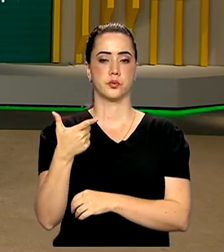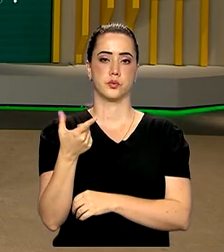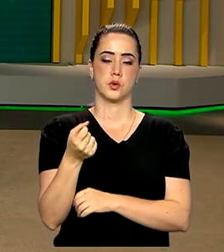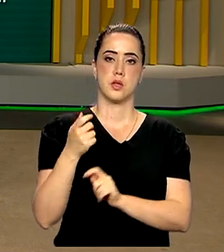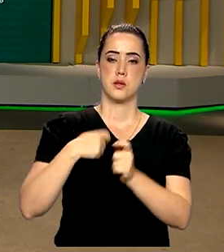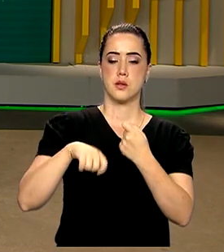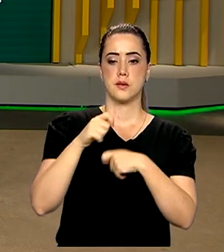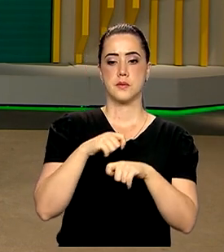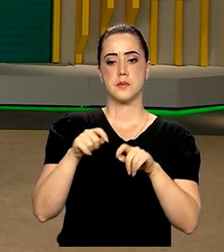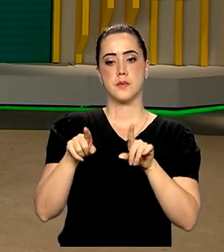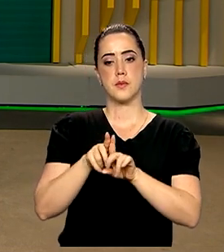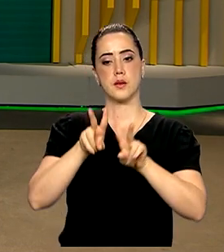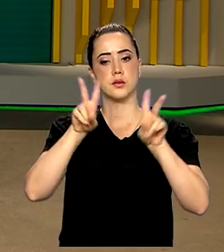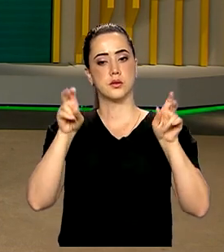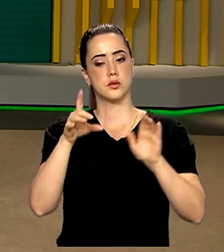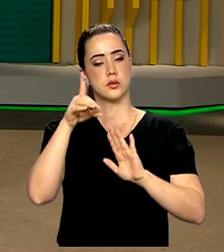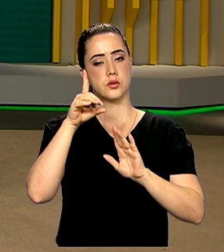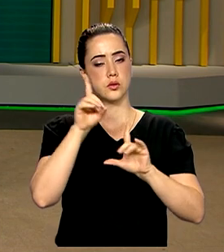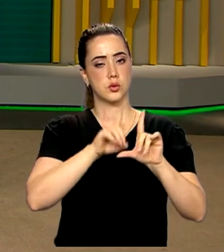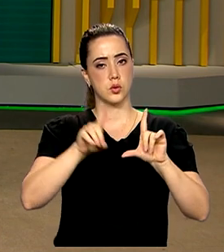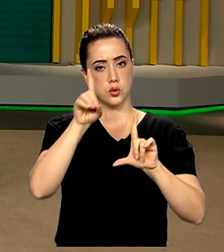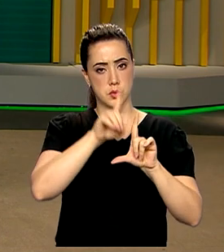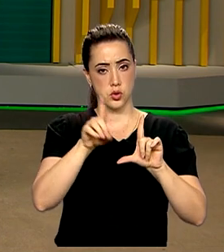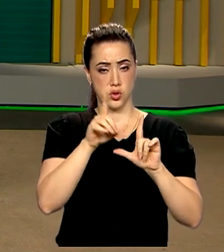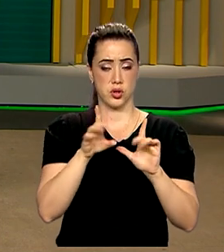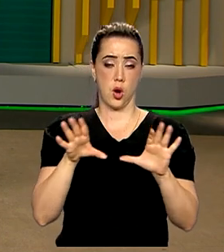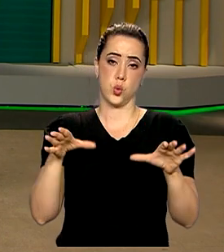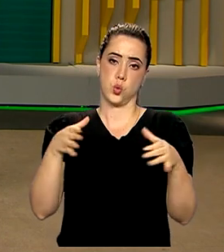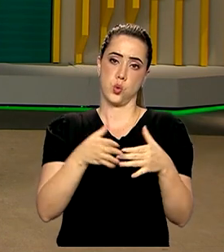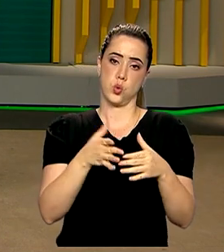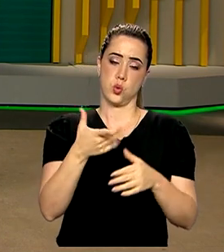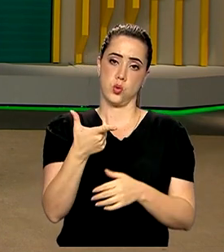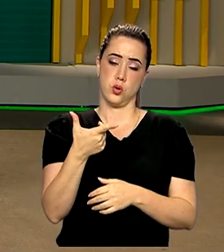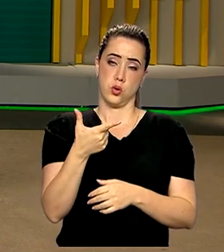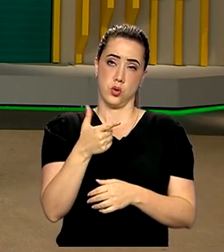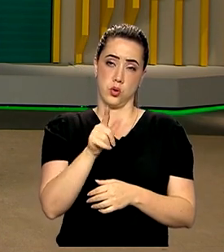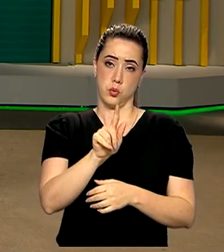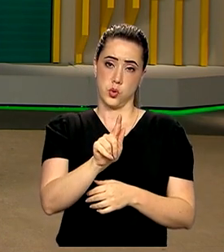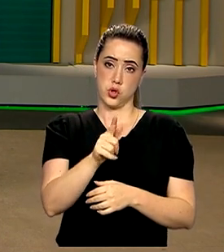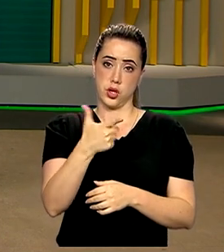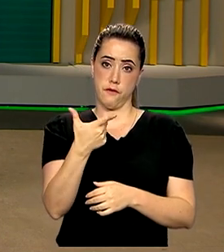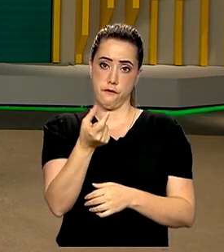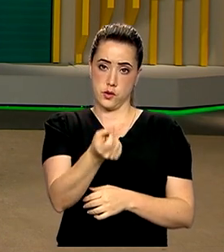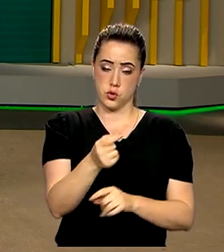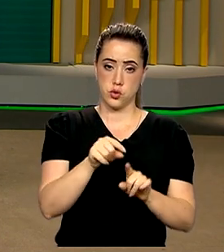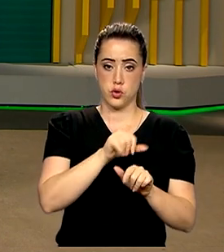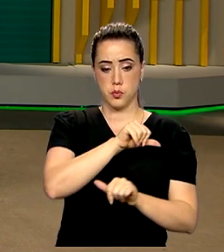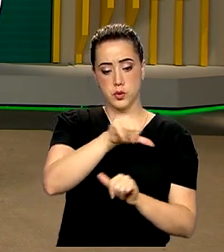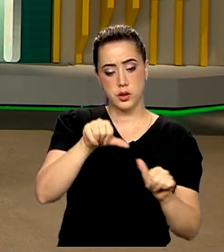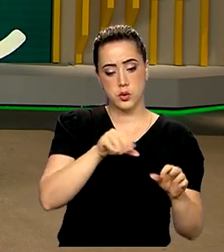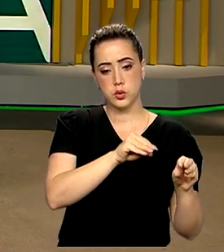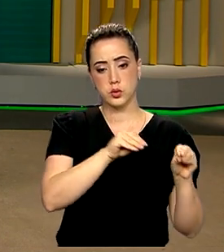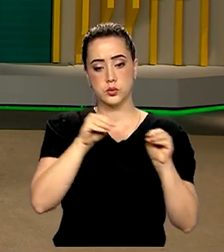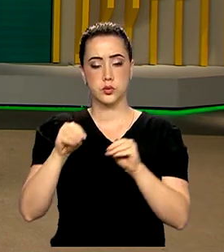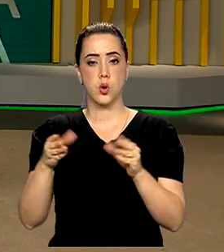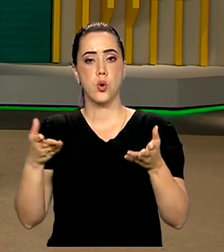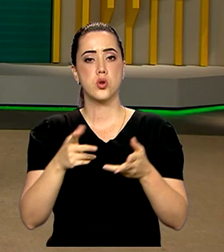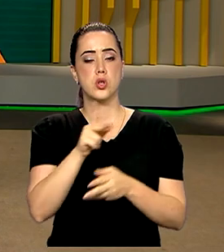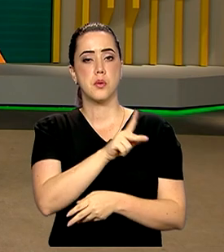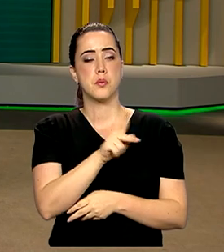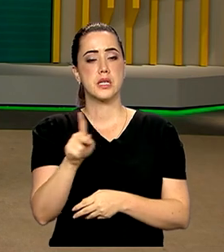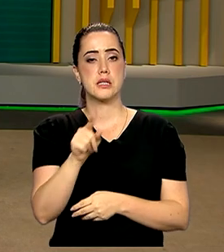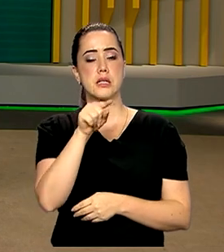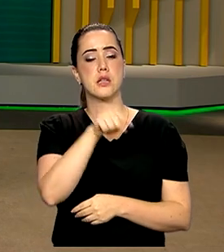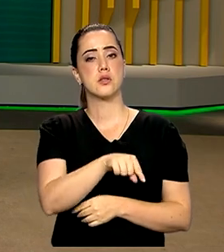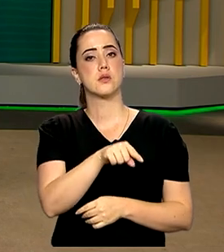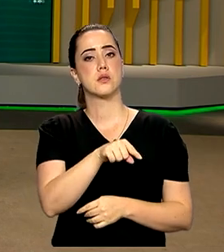Economia Digital no G20. A reunião marcou o início da transição da presidência do grupo, que hoje está sob a